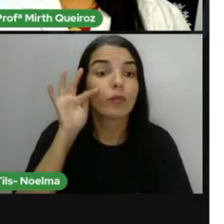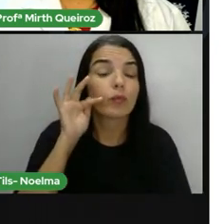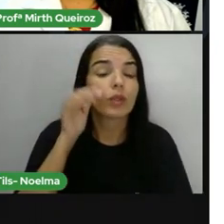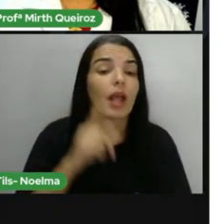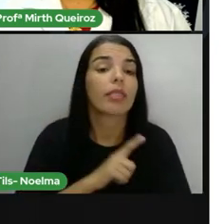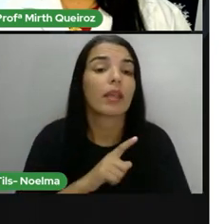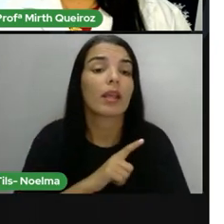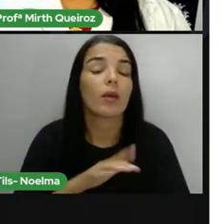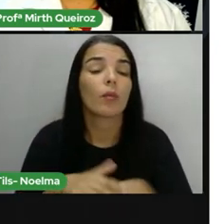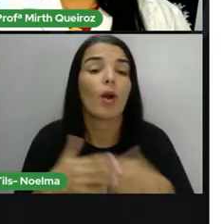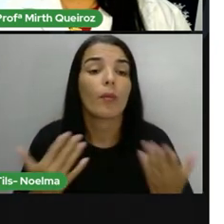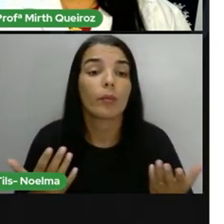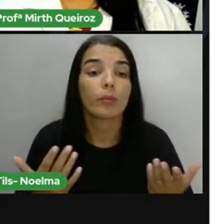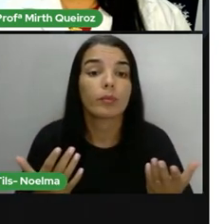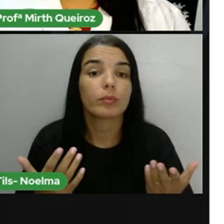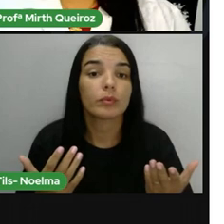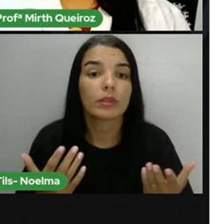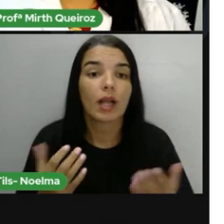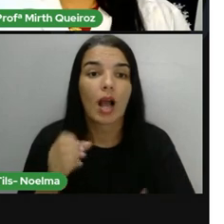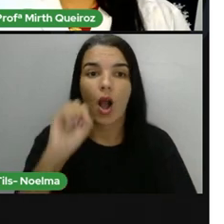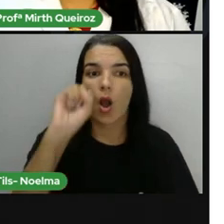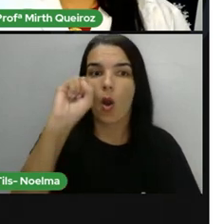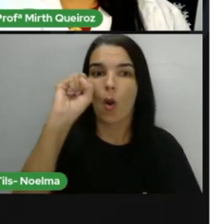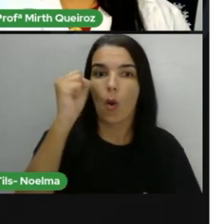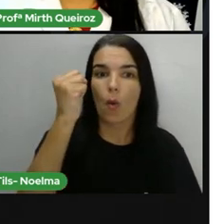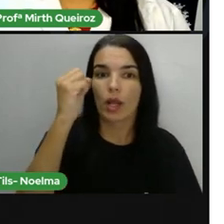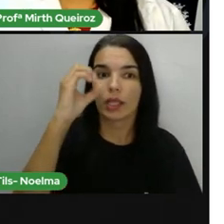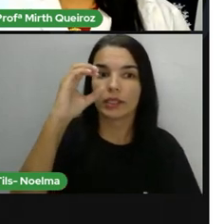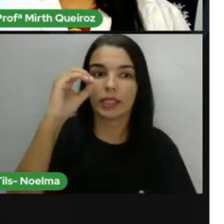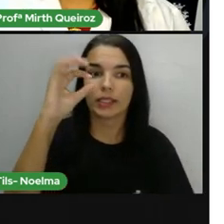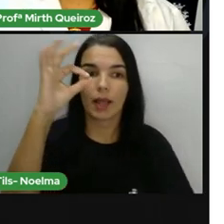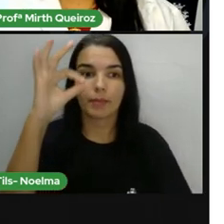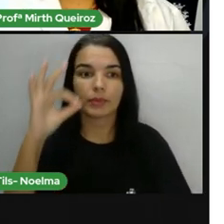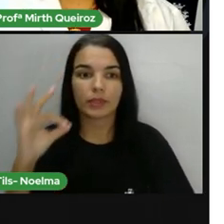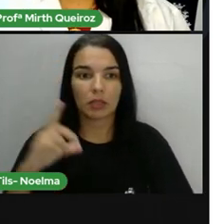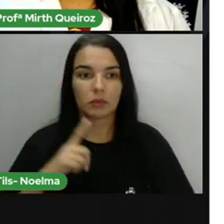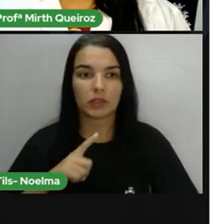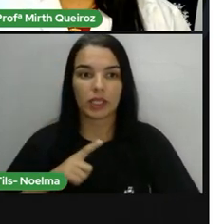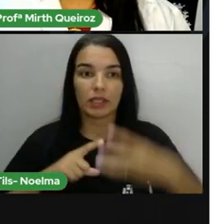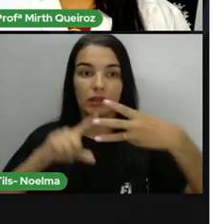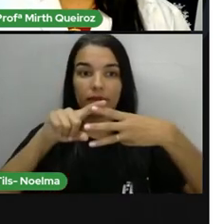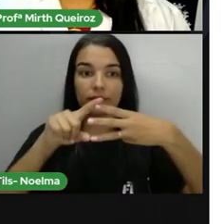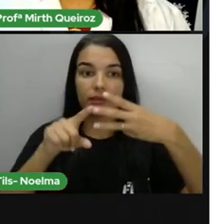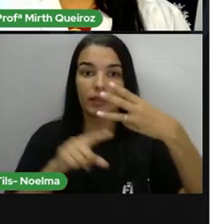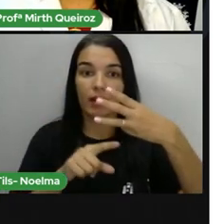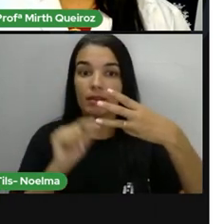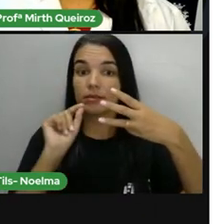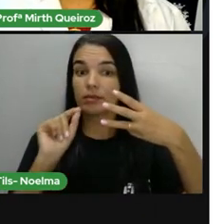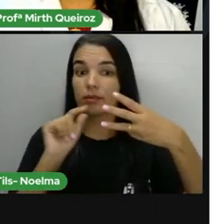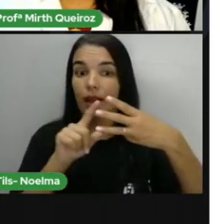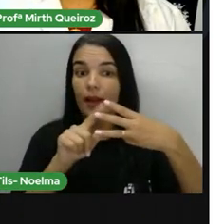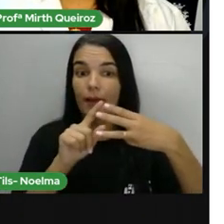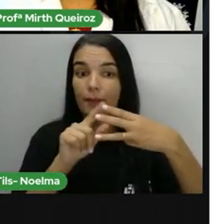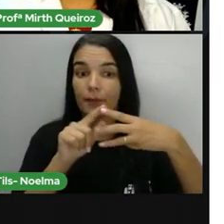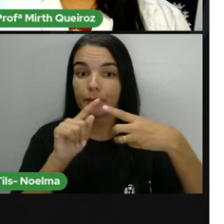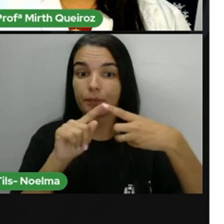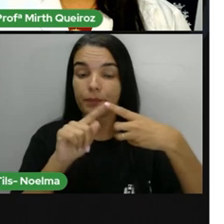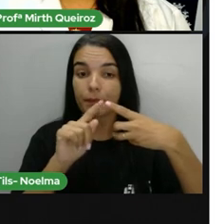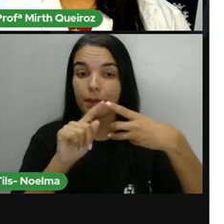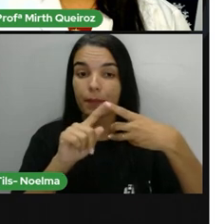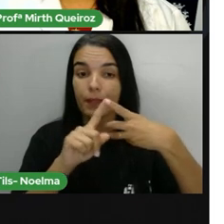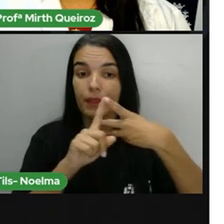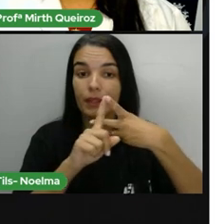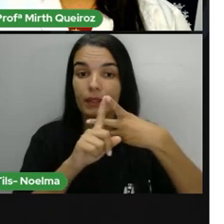Qual é? É de 80%. Quais são as frutas aí? Nós temos aqui pelas